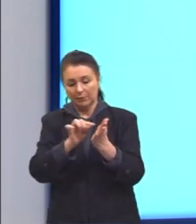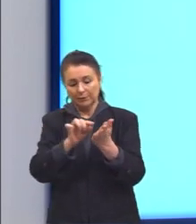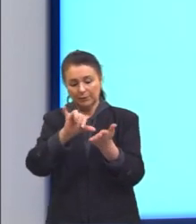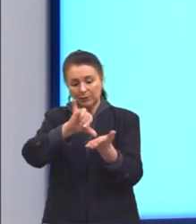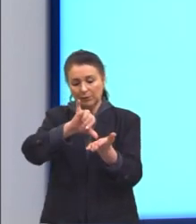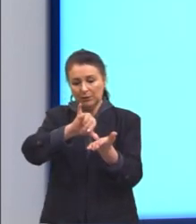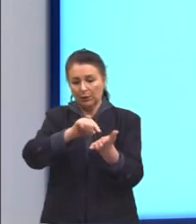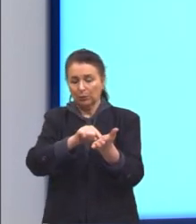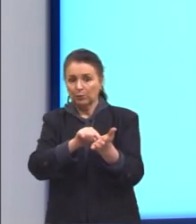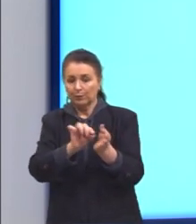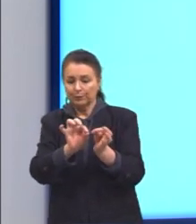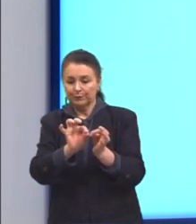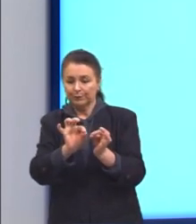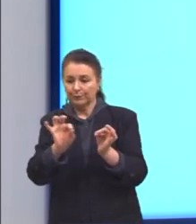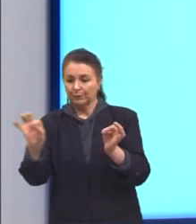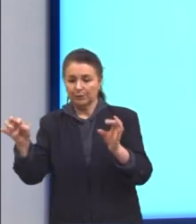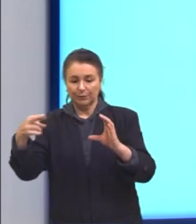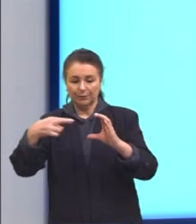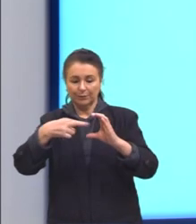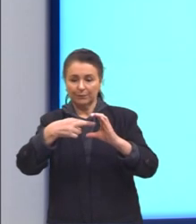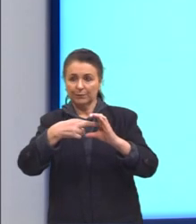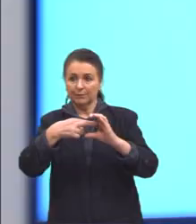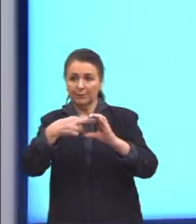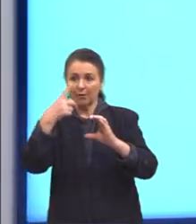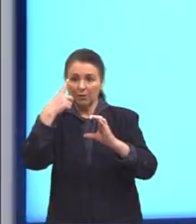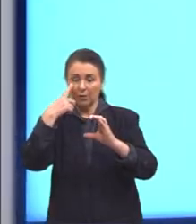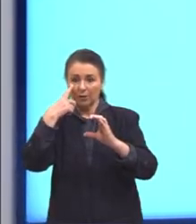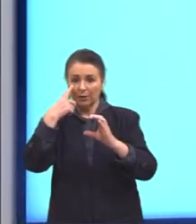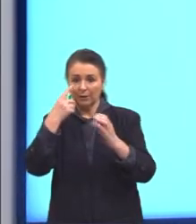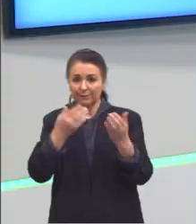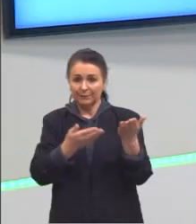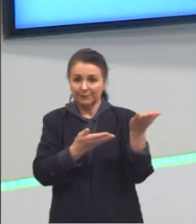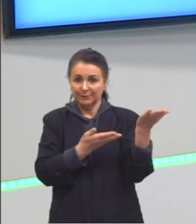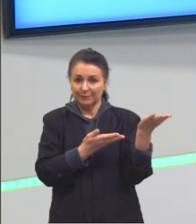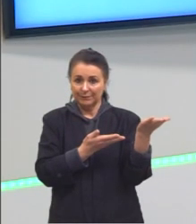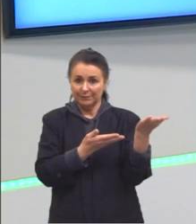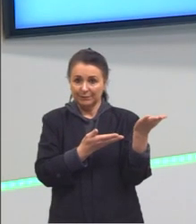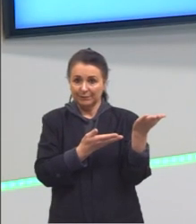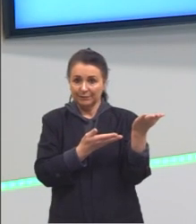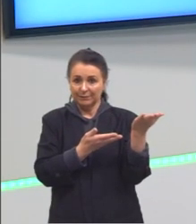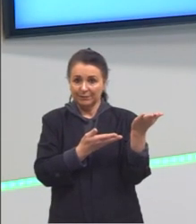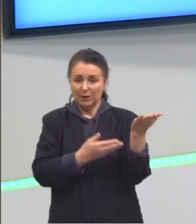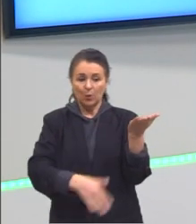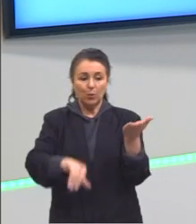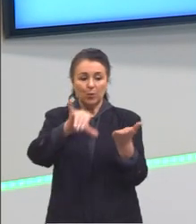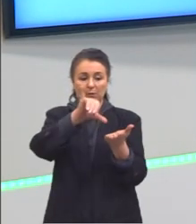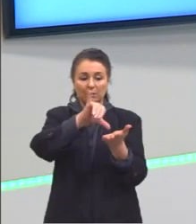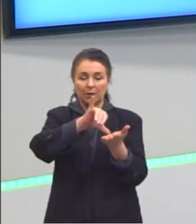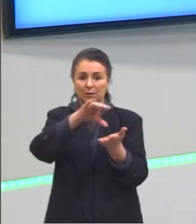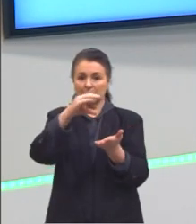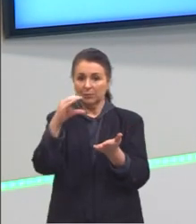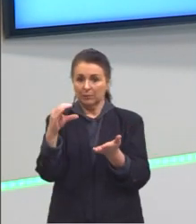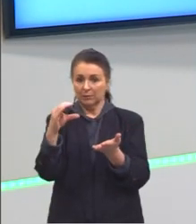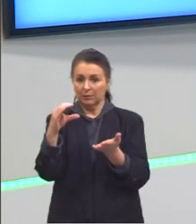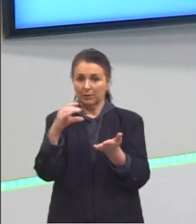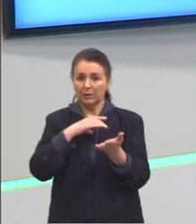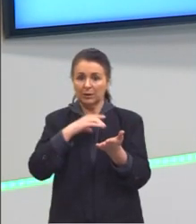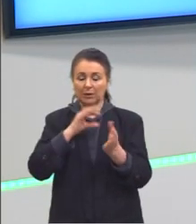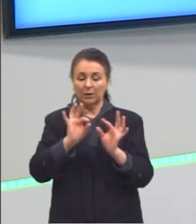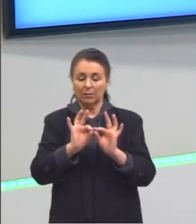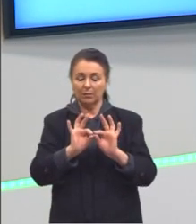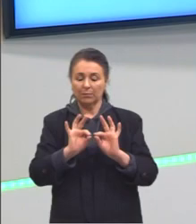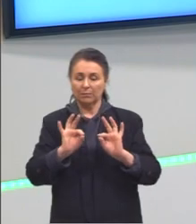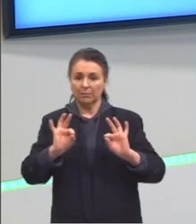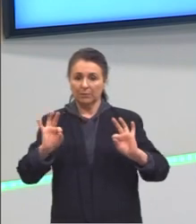trouxe para vocês a imagem da circunferência, aqui o centro eu identifiquei ele por C, e nós temos o segmento de reta